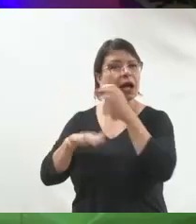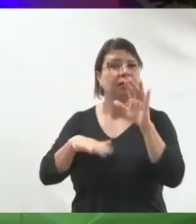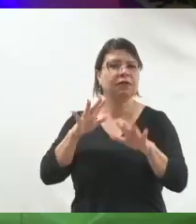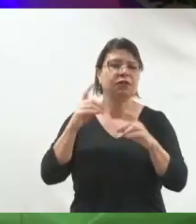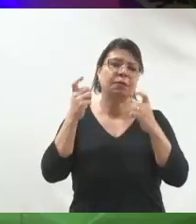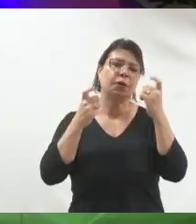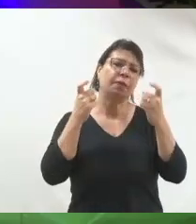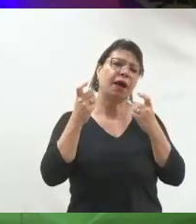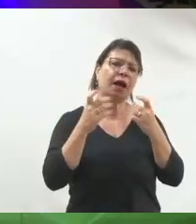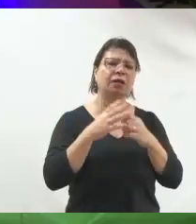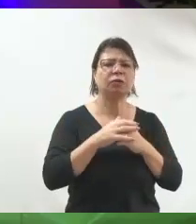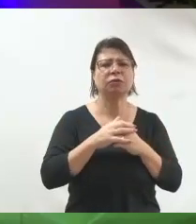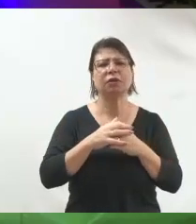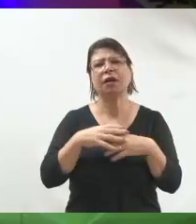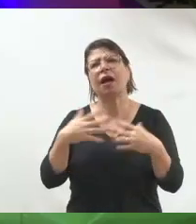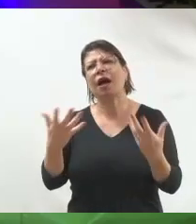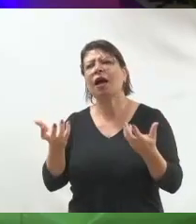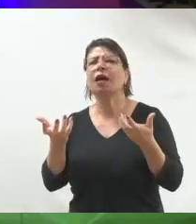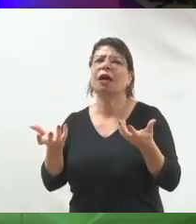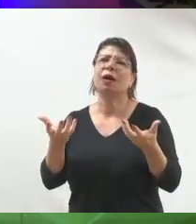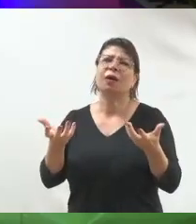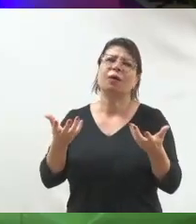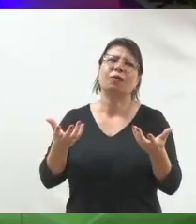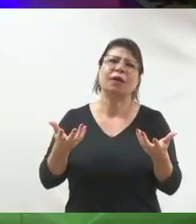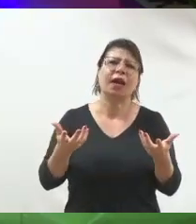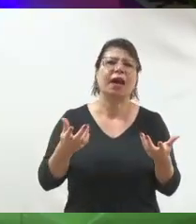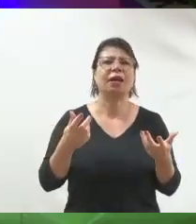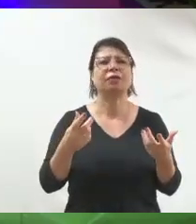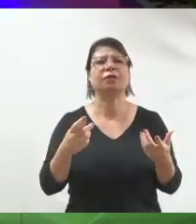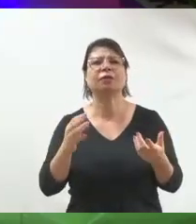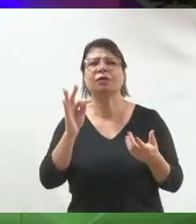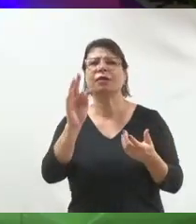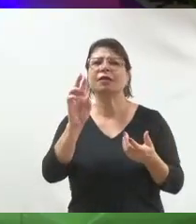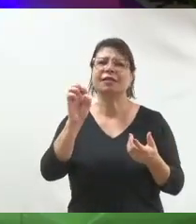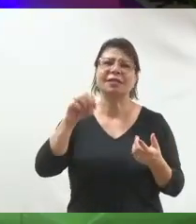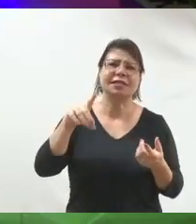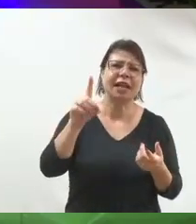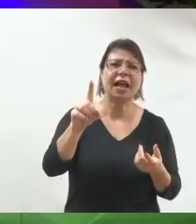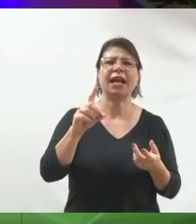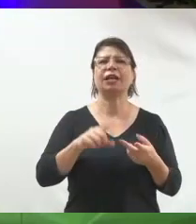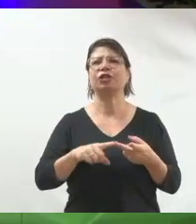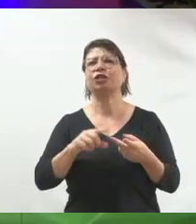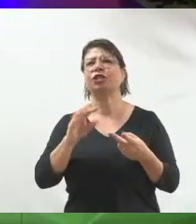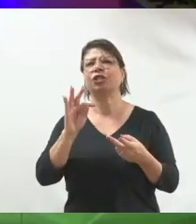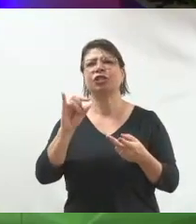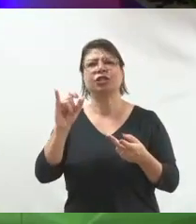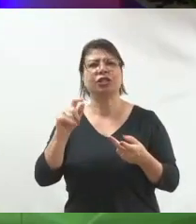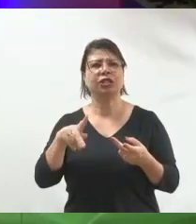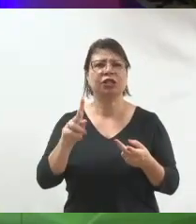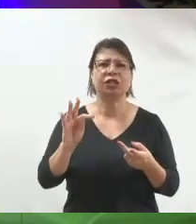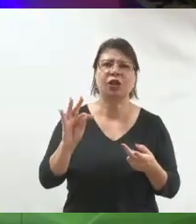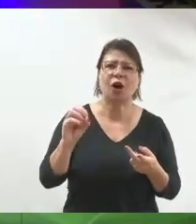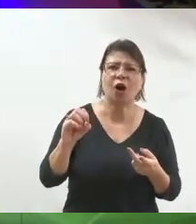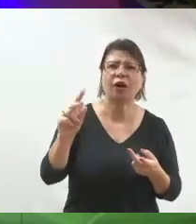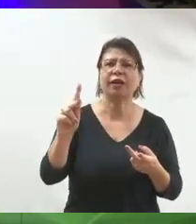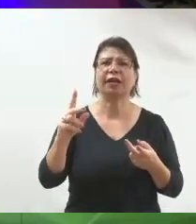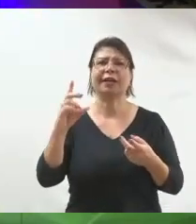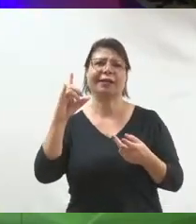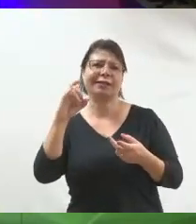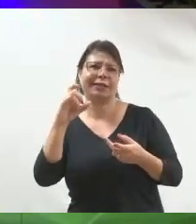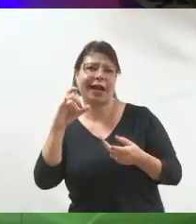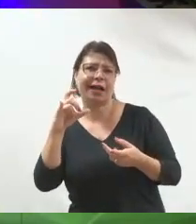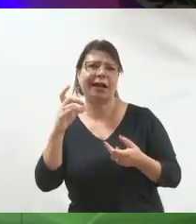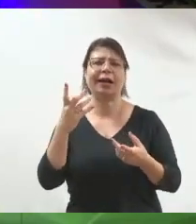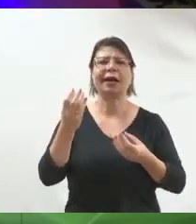preocupado de que eu queria participar das trends do TikTok, do Instagram, eu queria participar, como eu faço isso